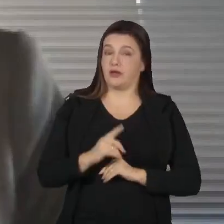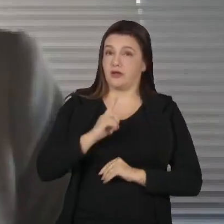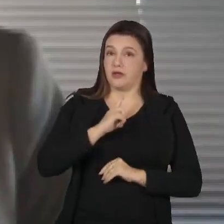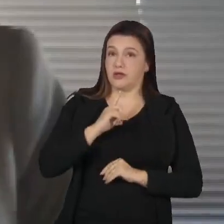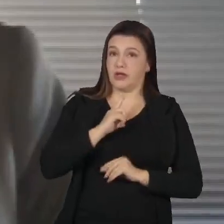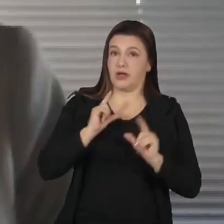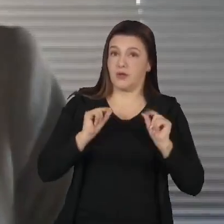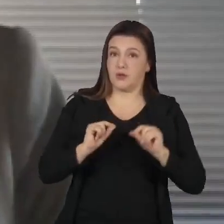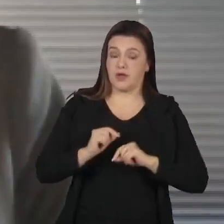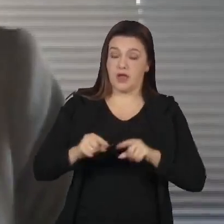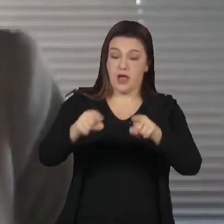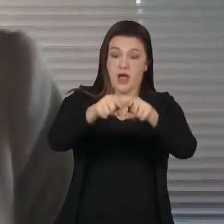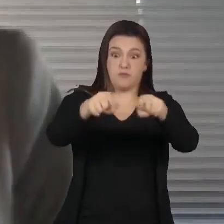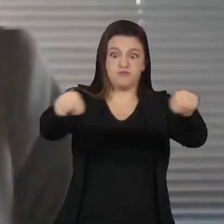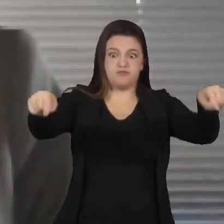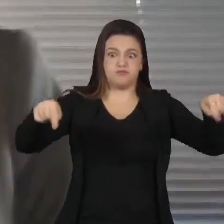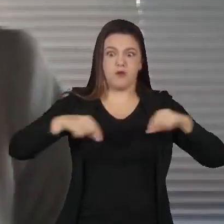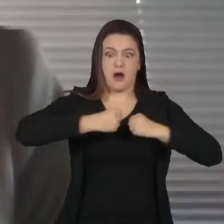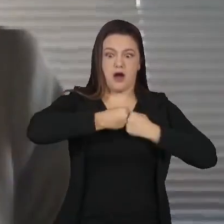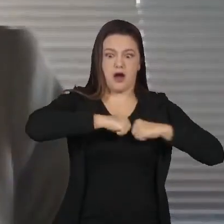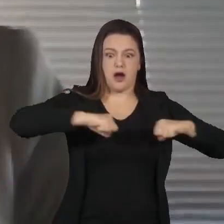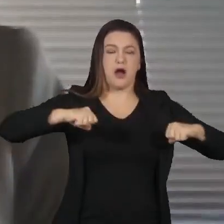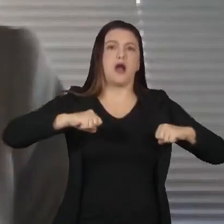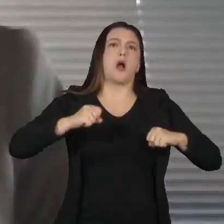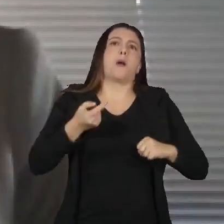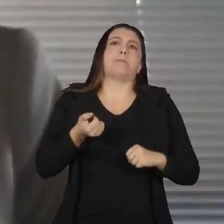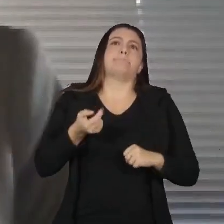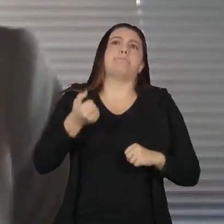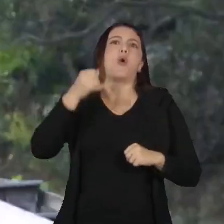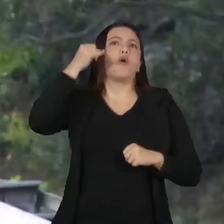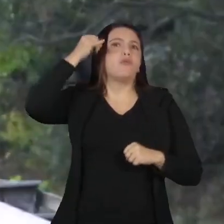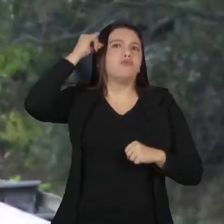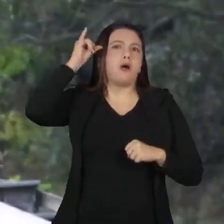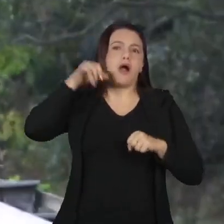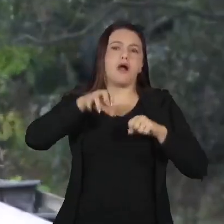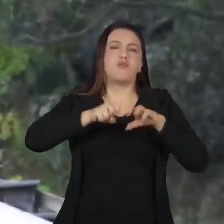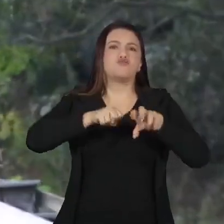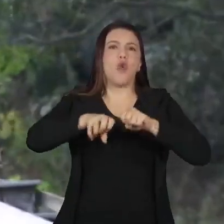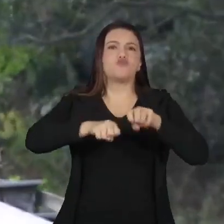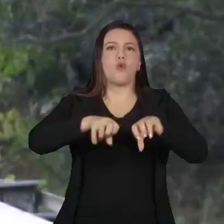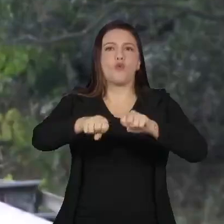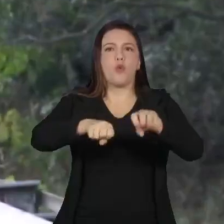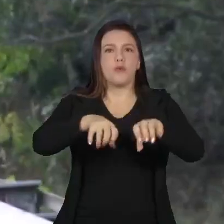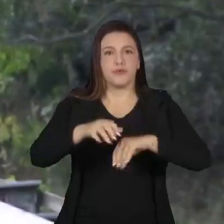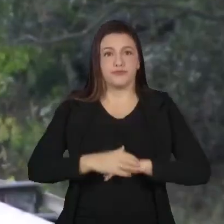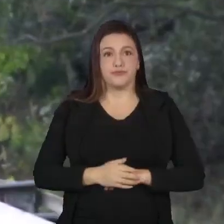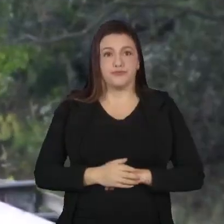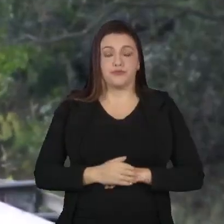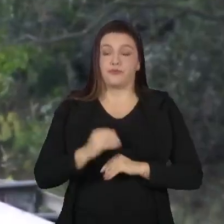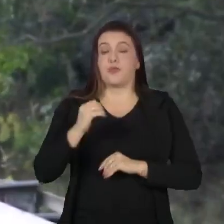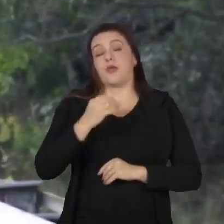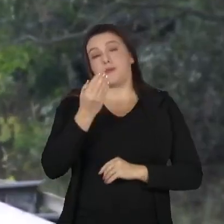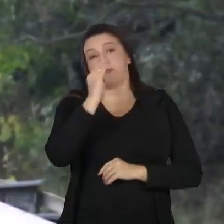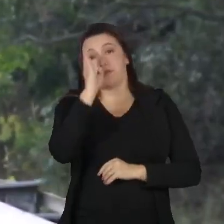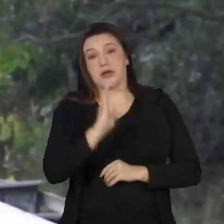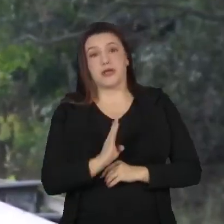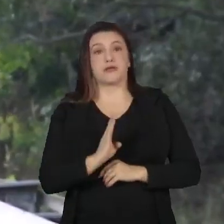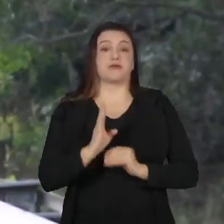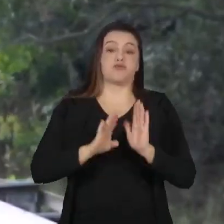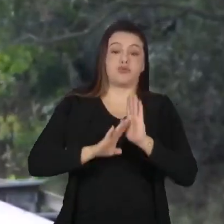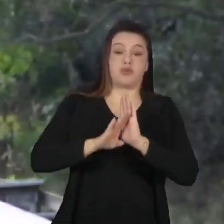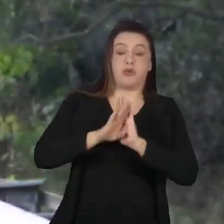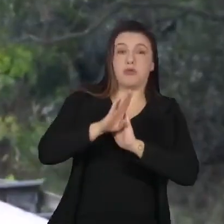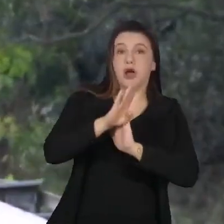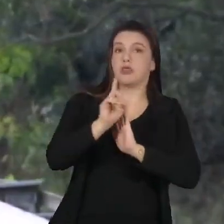uma área grande e pouco gado em cima desse pasto. Ainda que o Brasil não aumente a produtividade no patamar